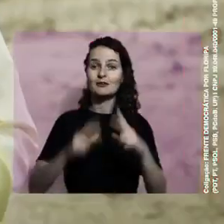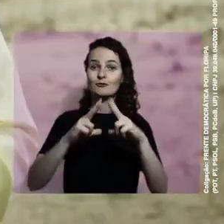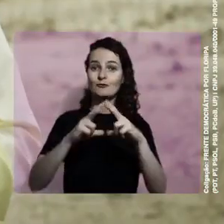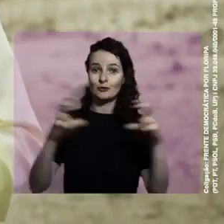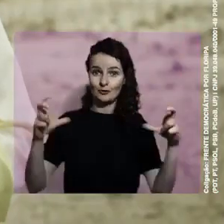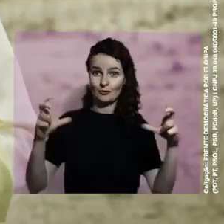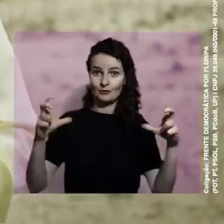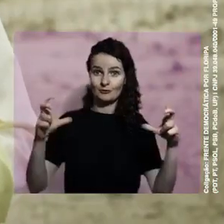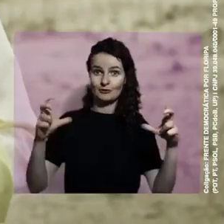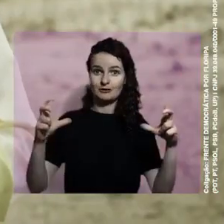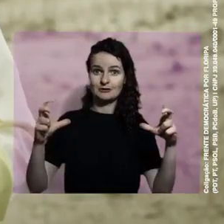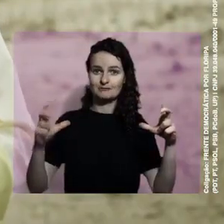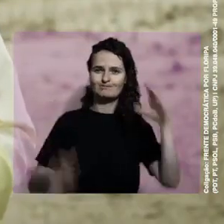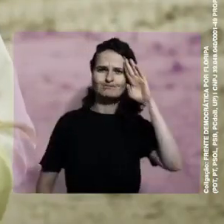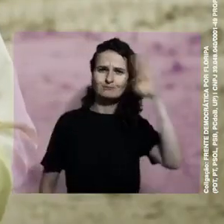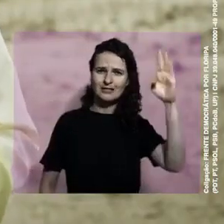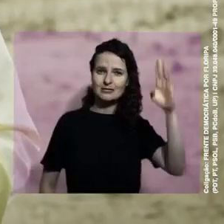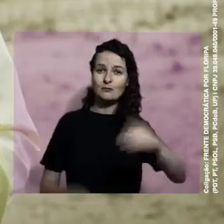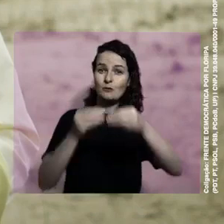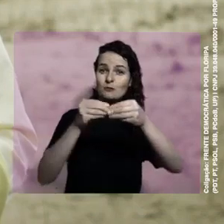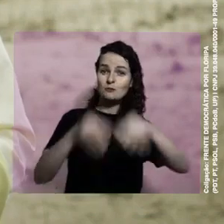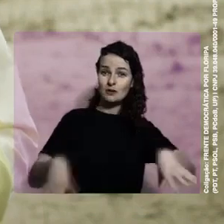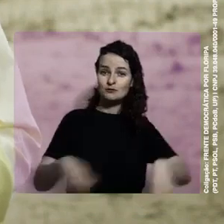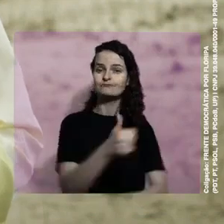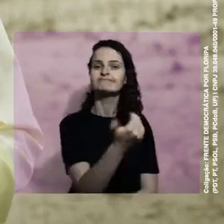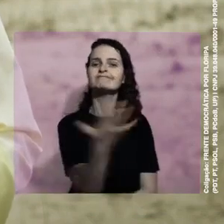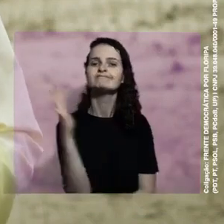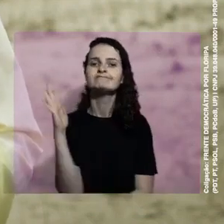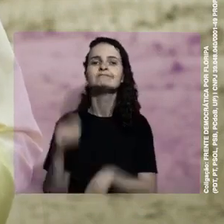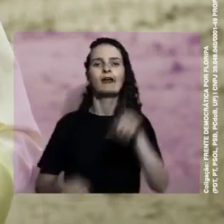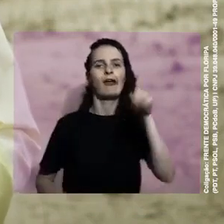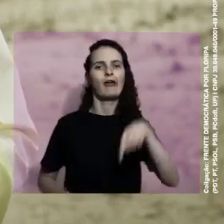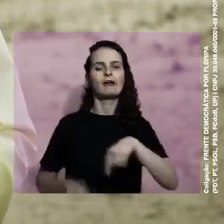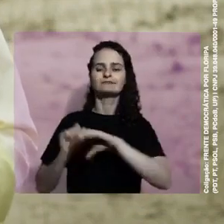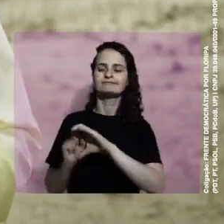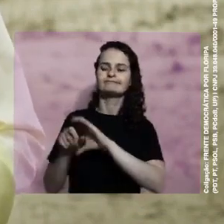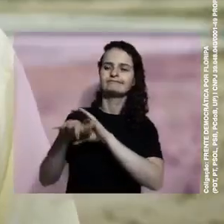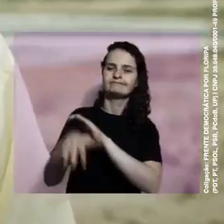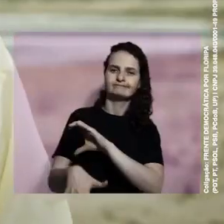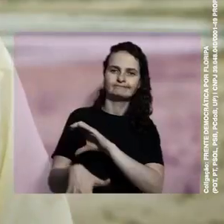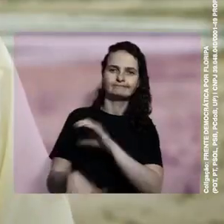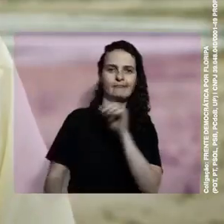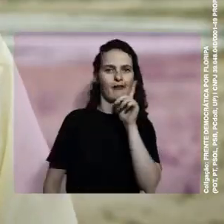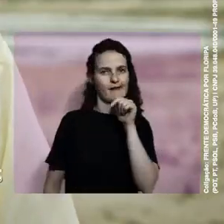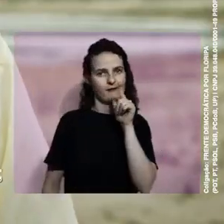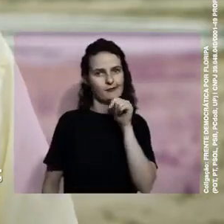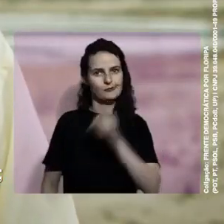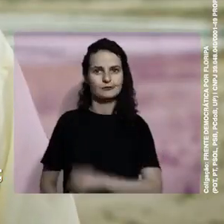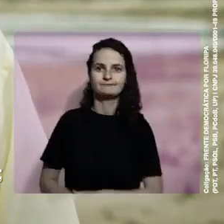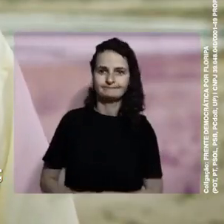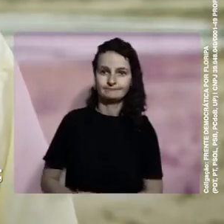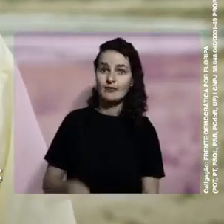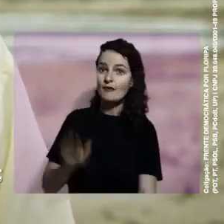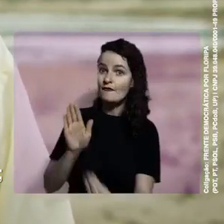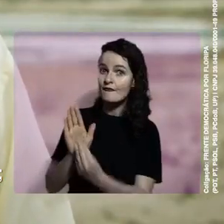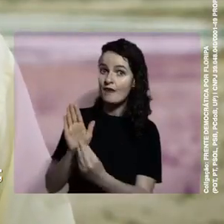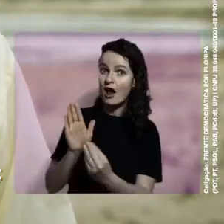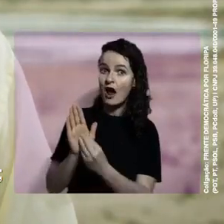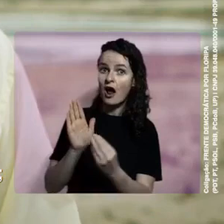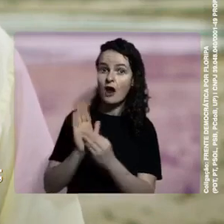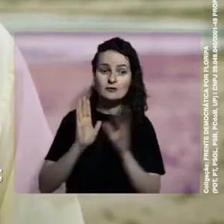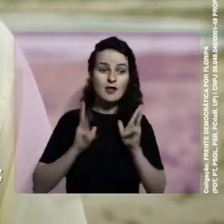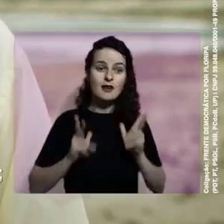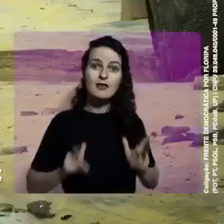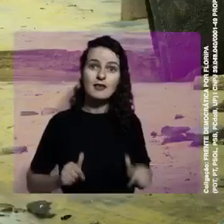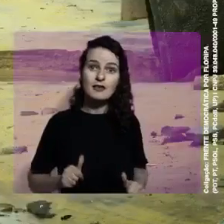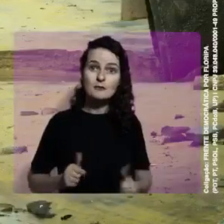Aqui em Florianópolis, um dos grandes causadores de prejuízo ao meio ambiente é o esgoto. De um lado, a ausência de rede coletora